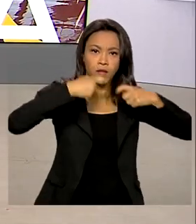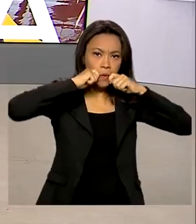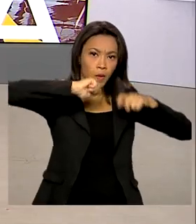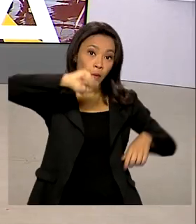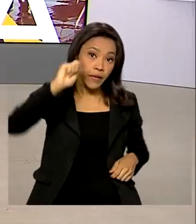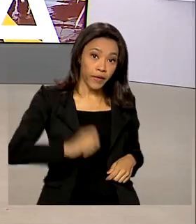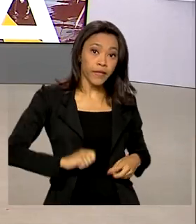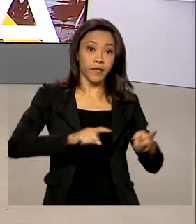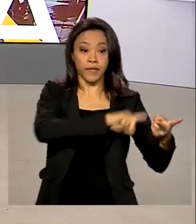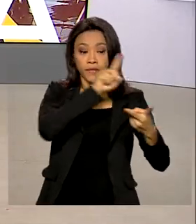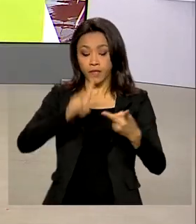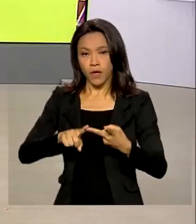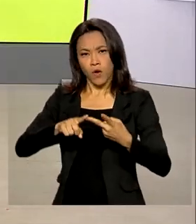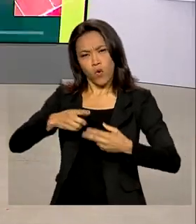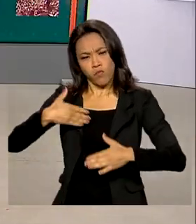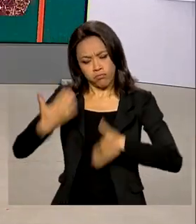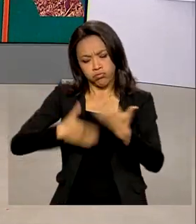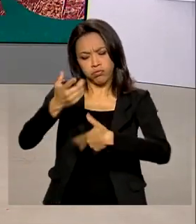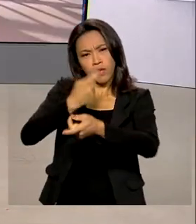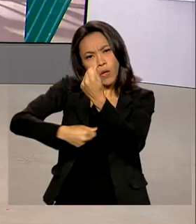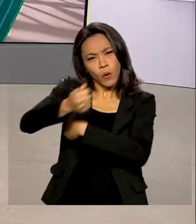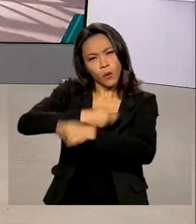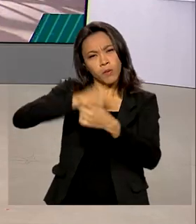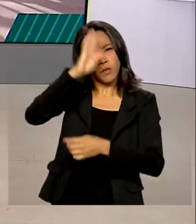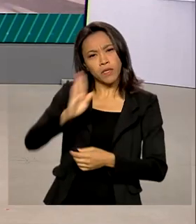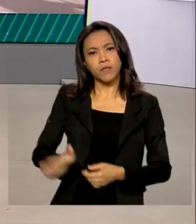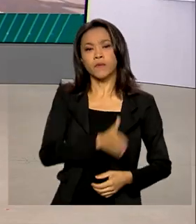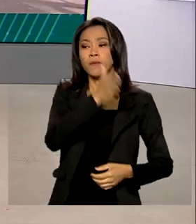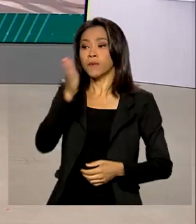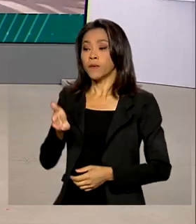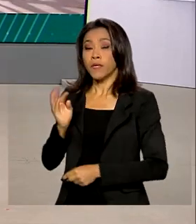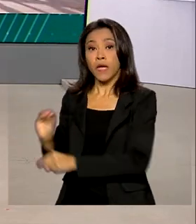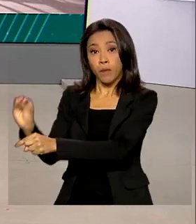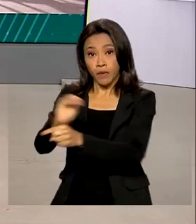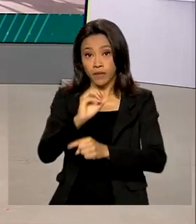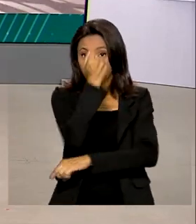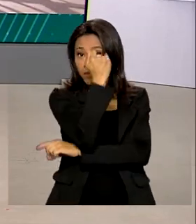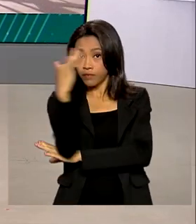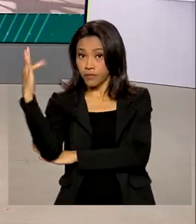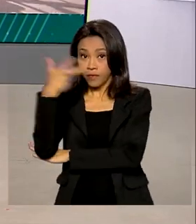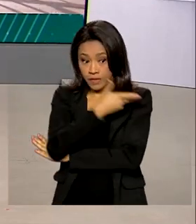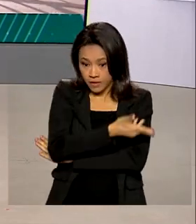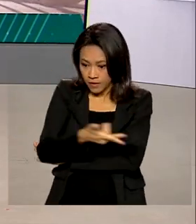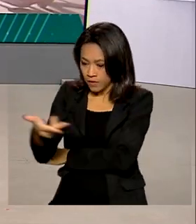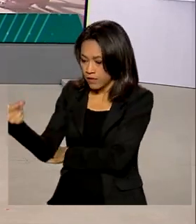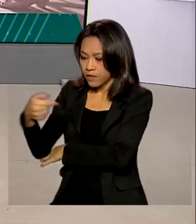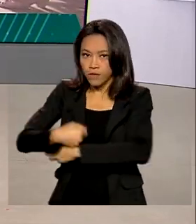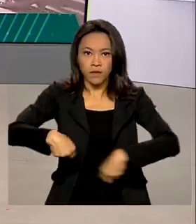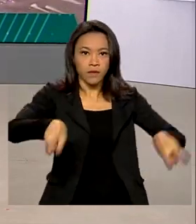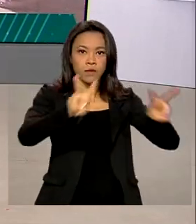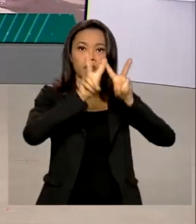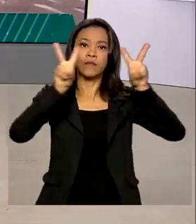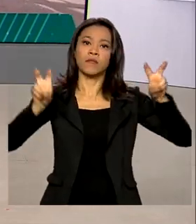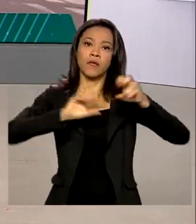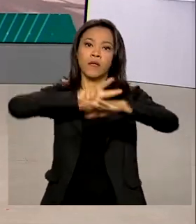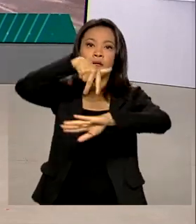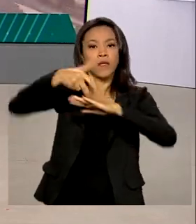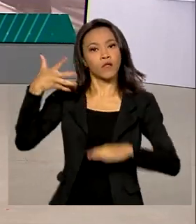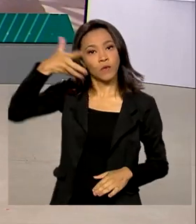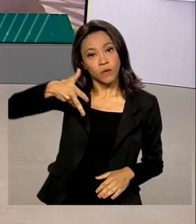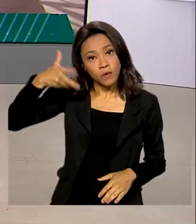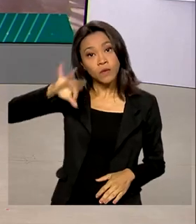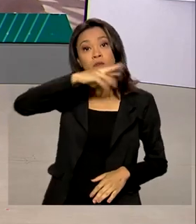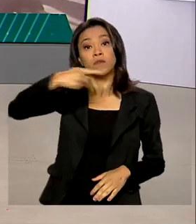crescimento da economia brasileira e a proteção ao meio ambiente foram alguns dos destaques do discurso do presidente Jair Bolsonaro